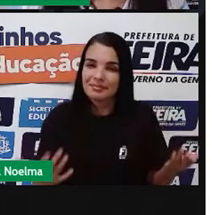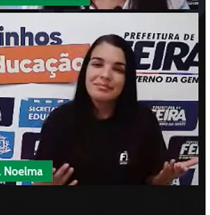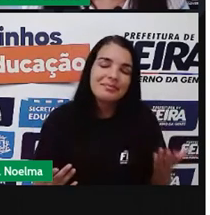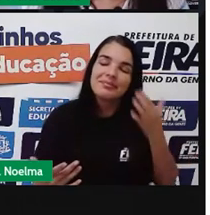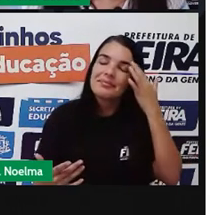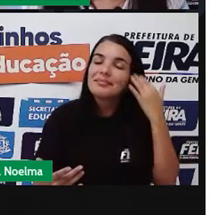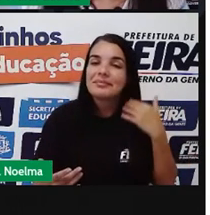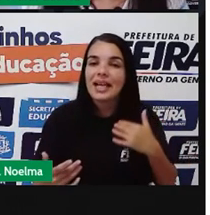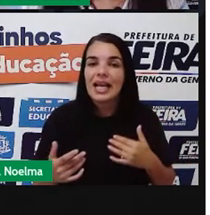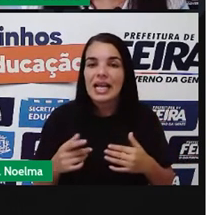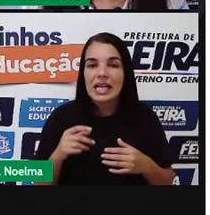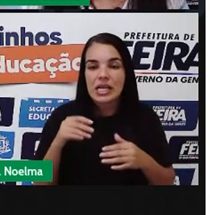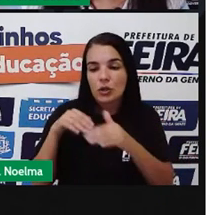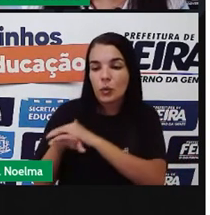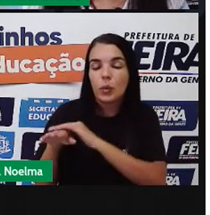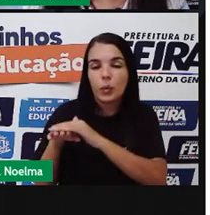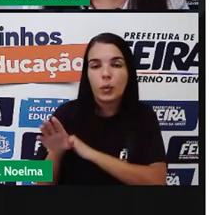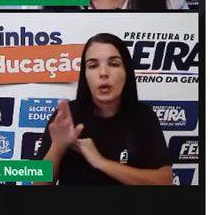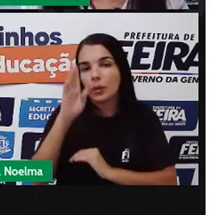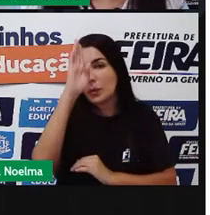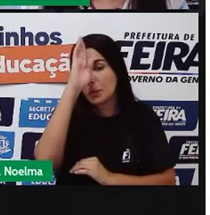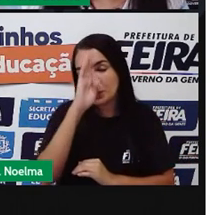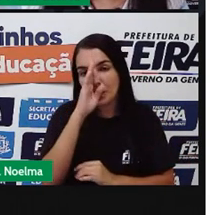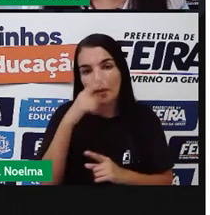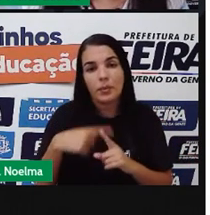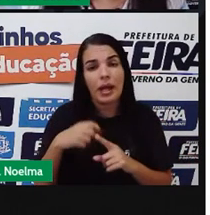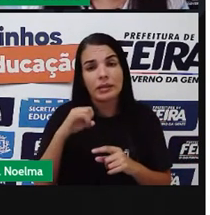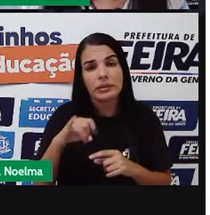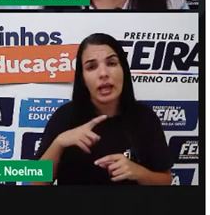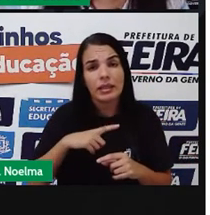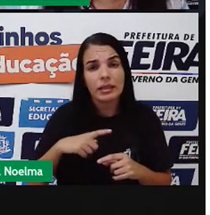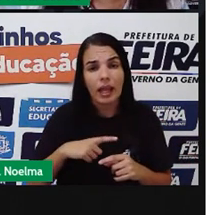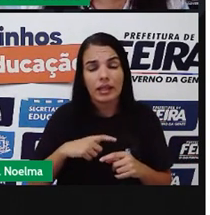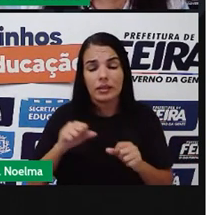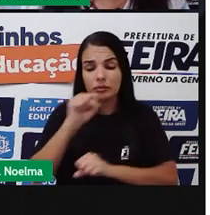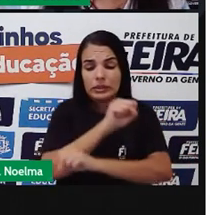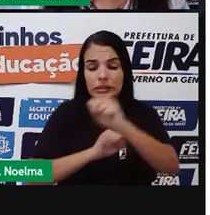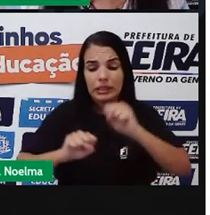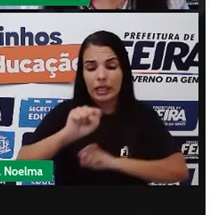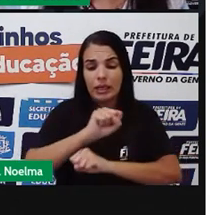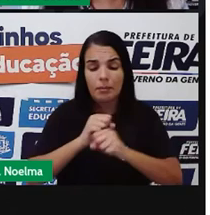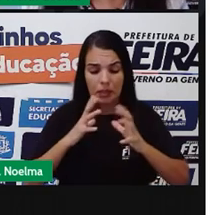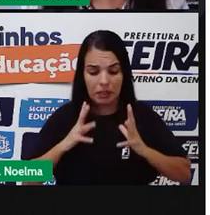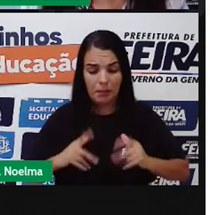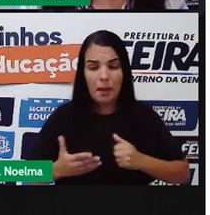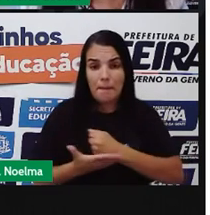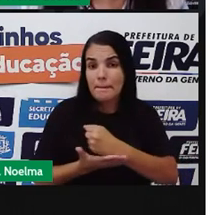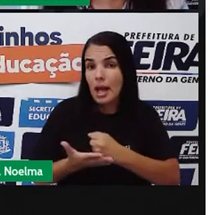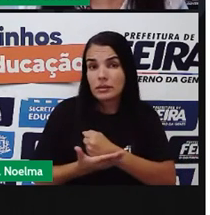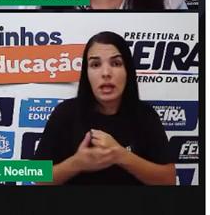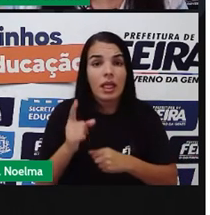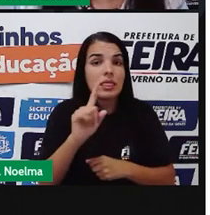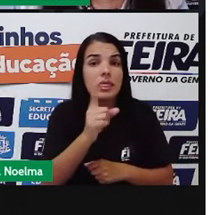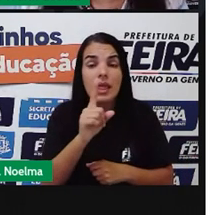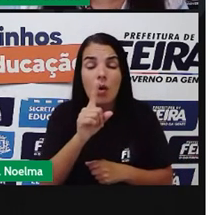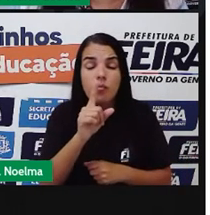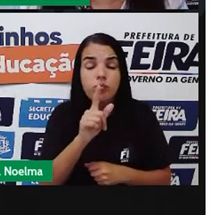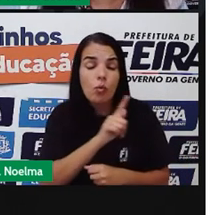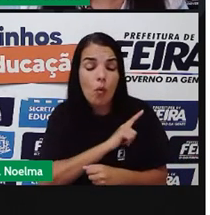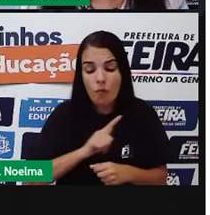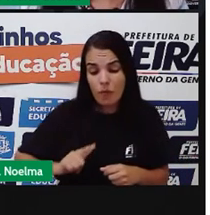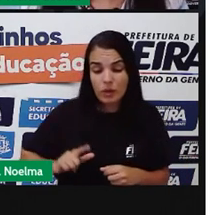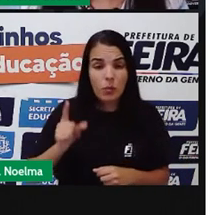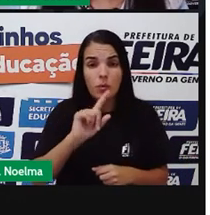tem esse tipo de sistema de saneamento básico, nós não vamos gastar, eles não vão